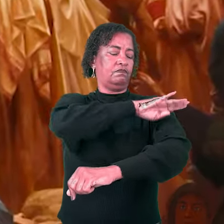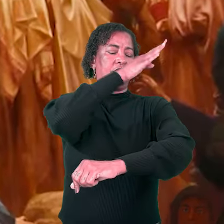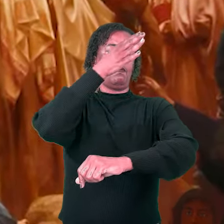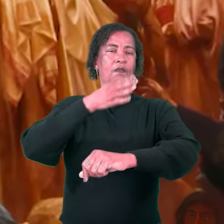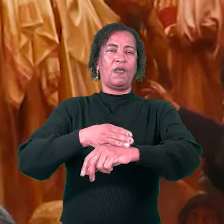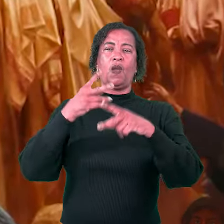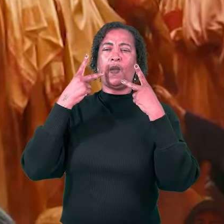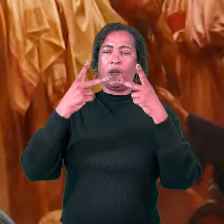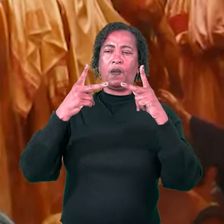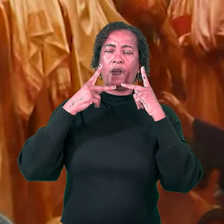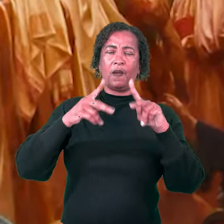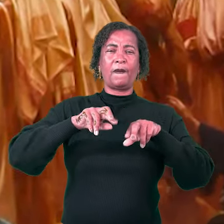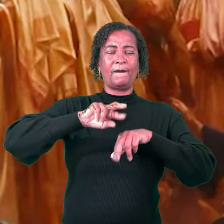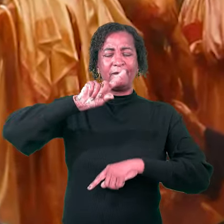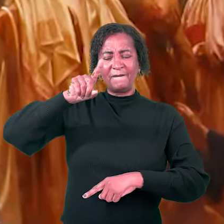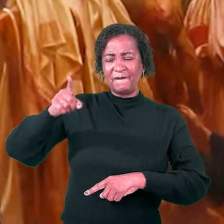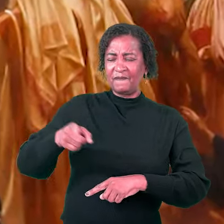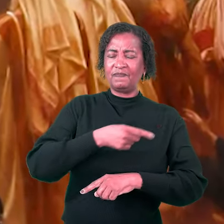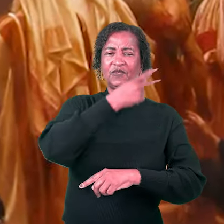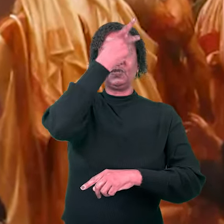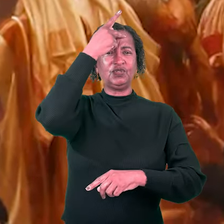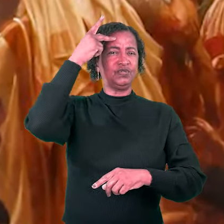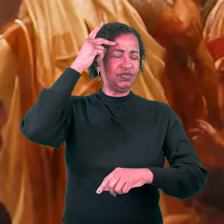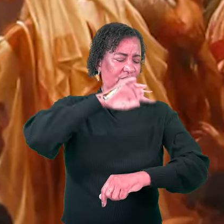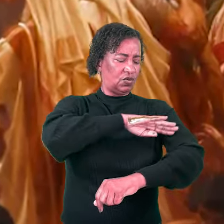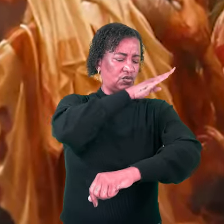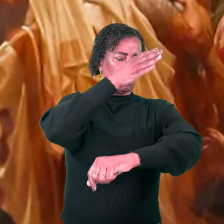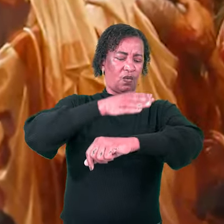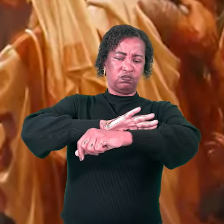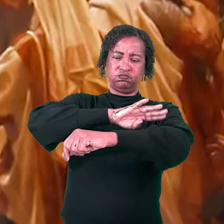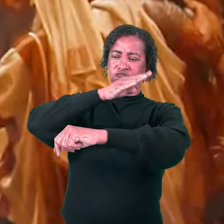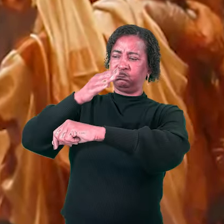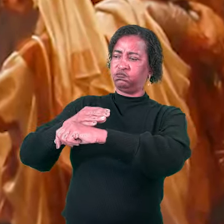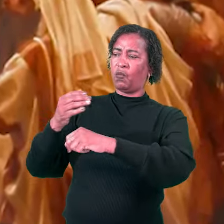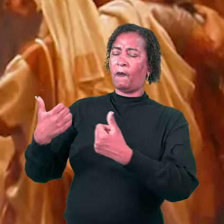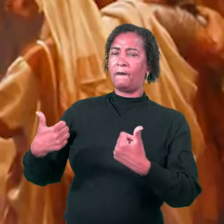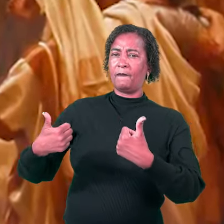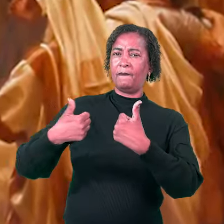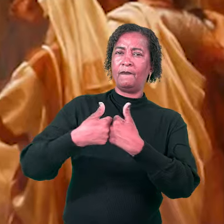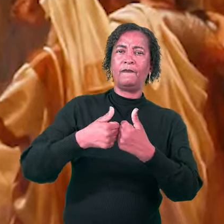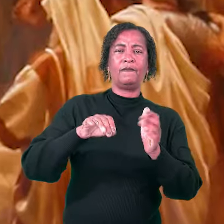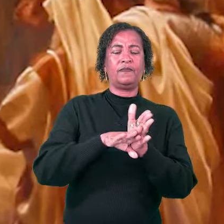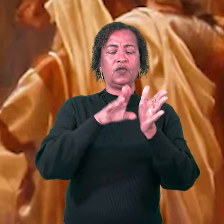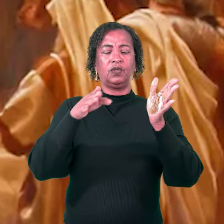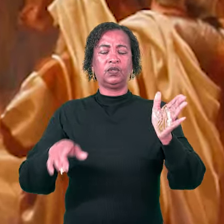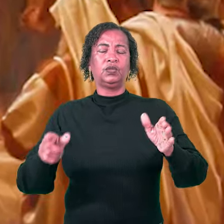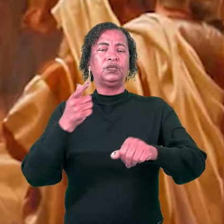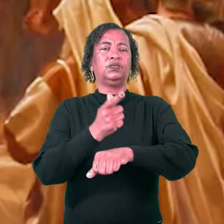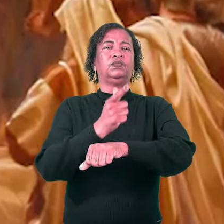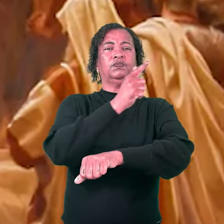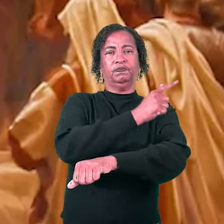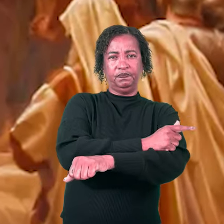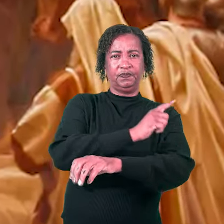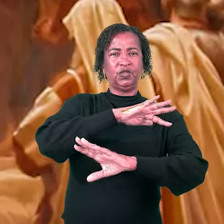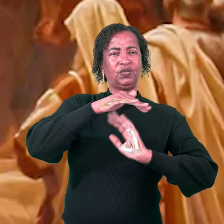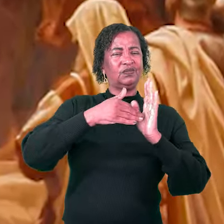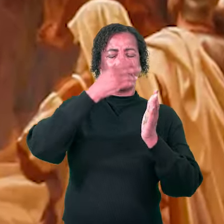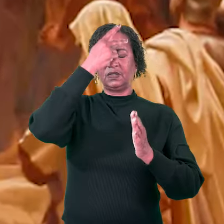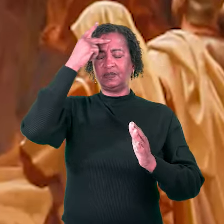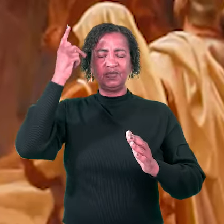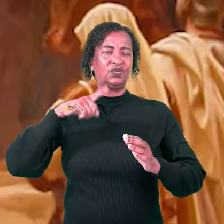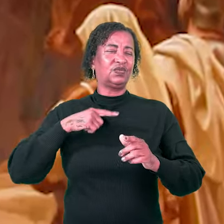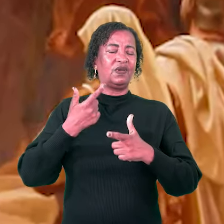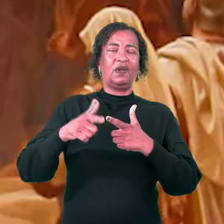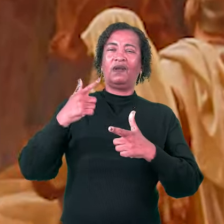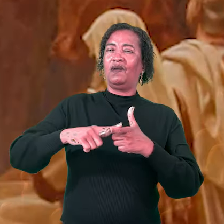ministrando para milhares de pessoas nos montes ao redor do Mar da Galileia. Aquelas pessoas tinham todos os tipos imagináveis